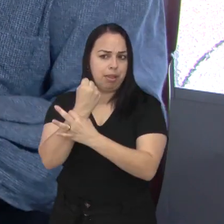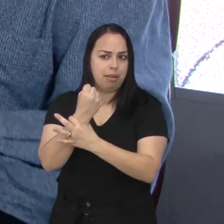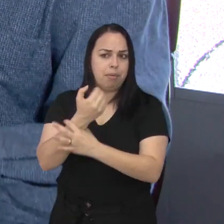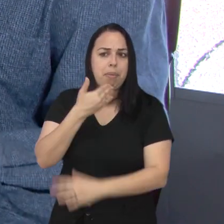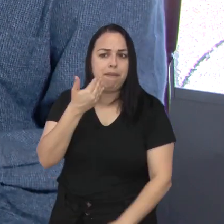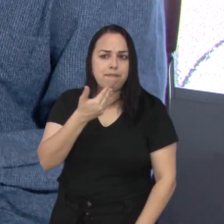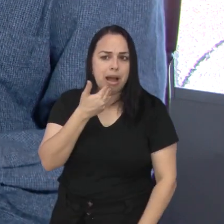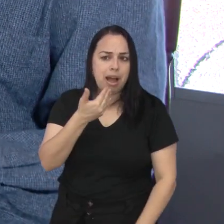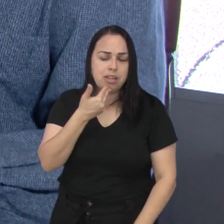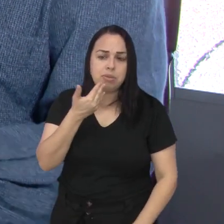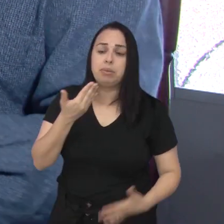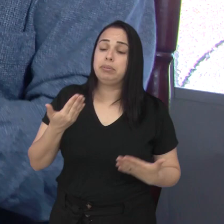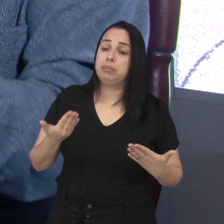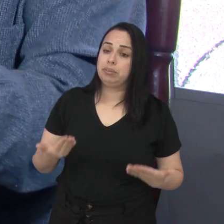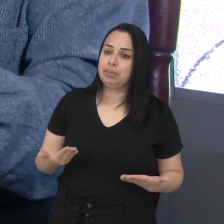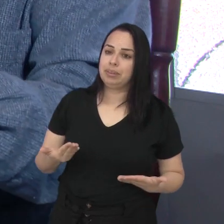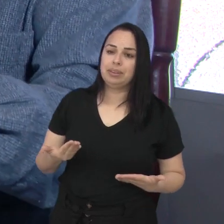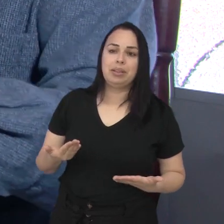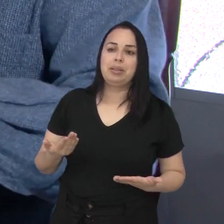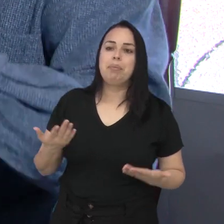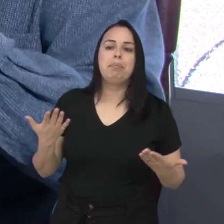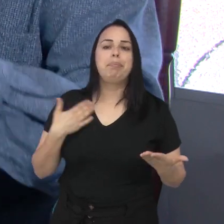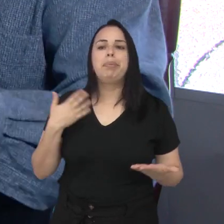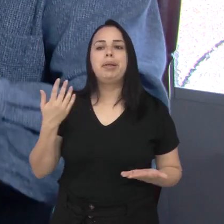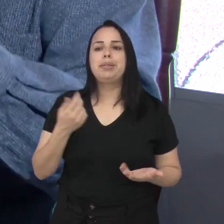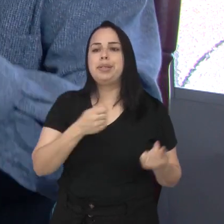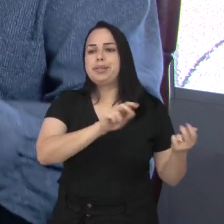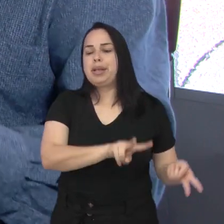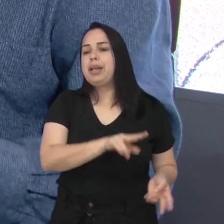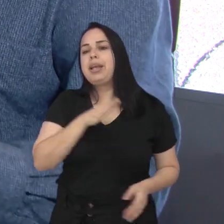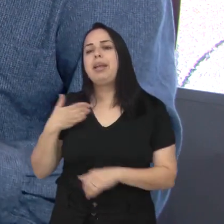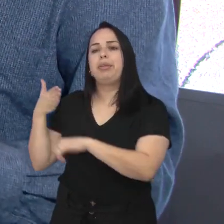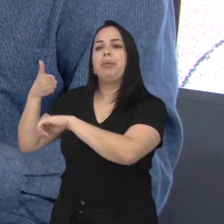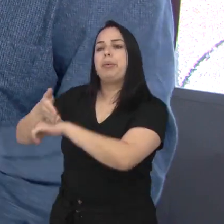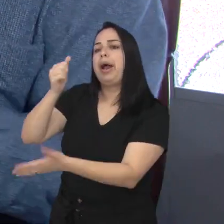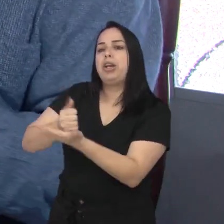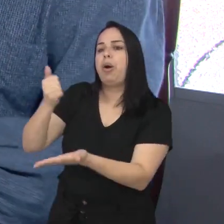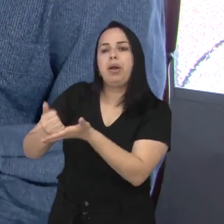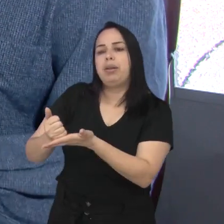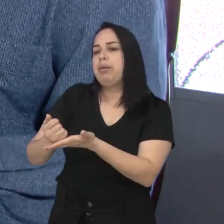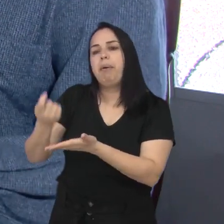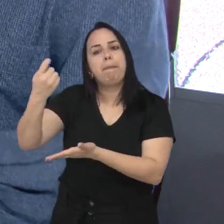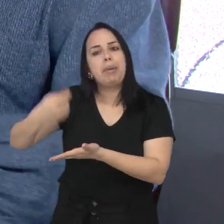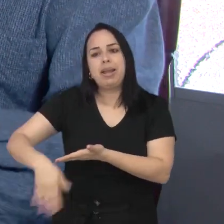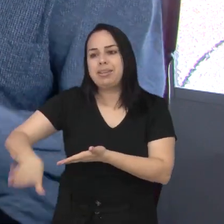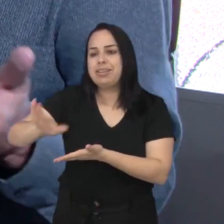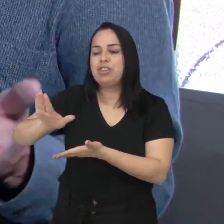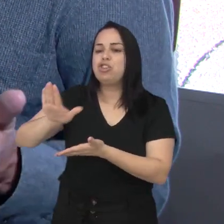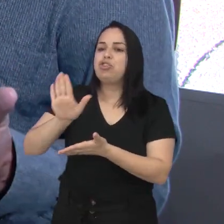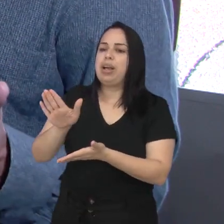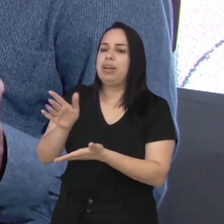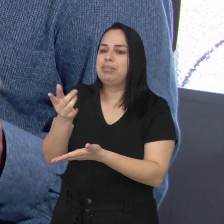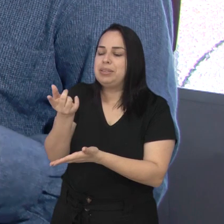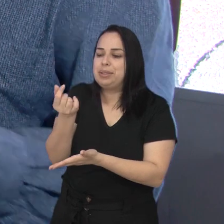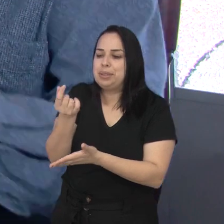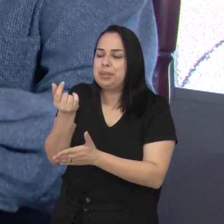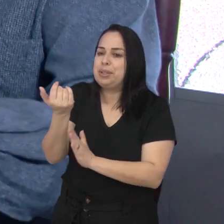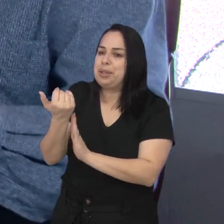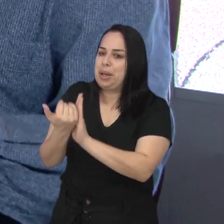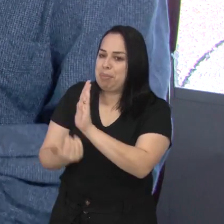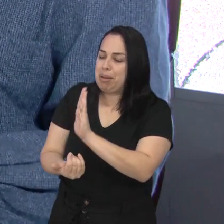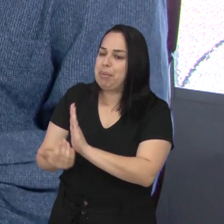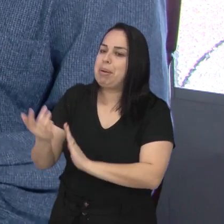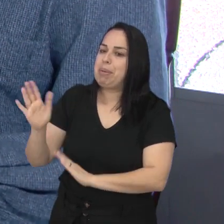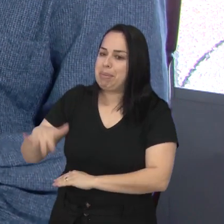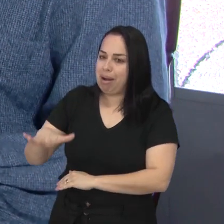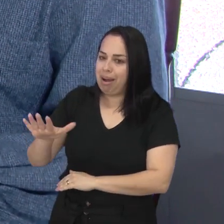tem que já te facilita bastante. E, de repente, você não precisa passar nem pelo cartório, porque está fazendo direto. Olha, aí já tem uma economia aí